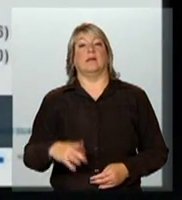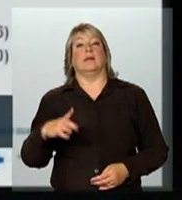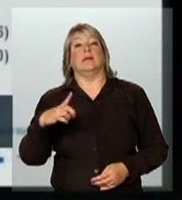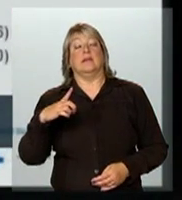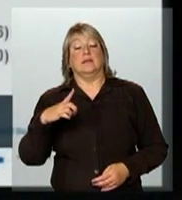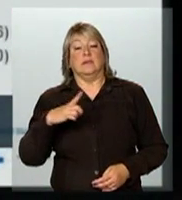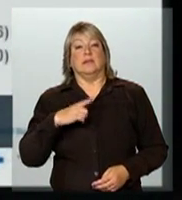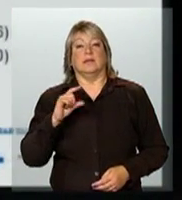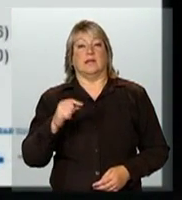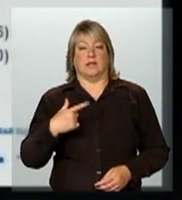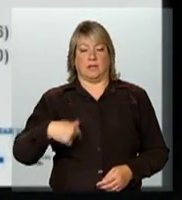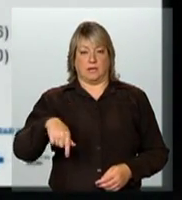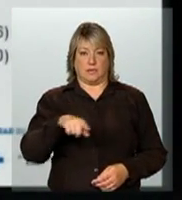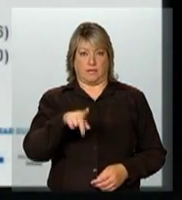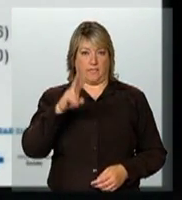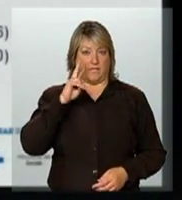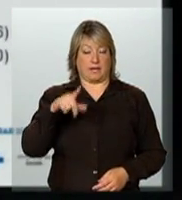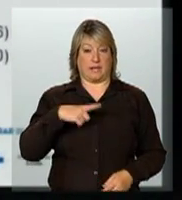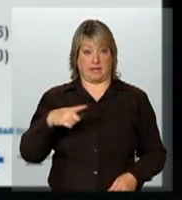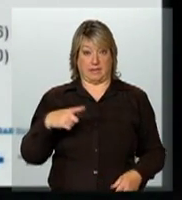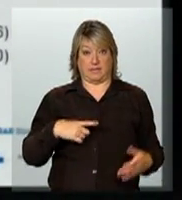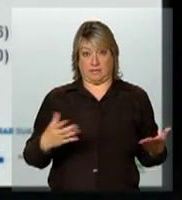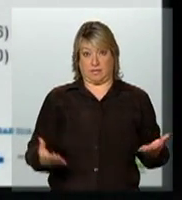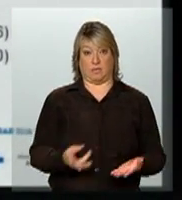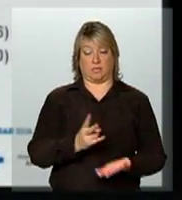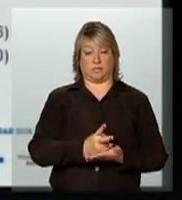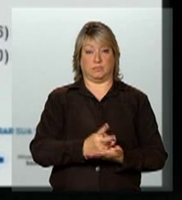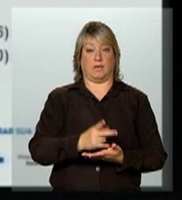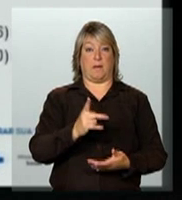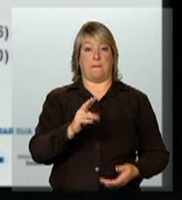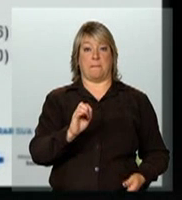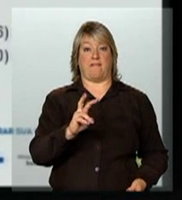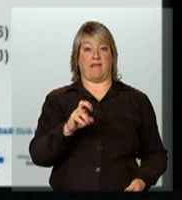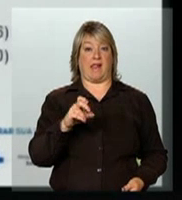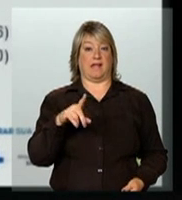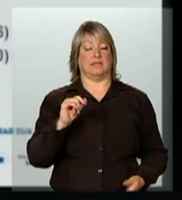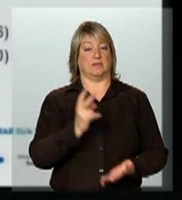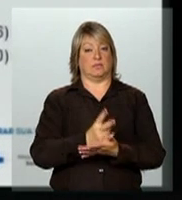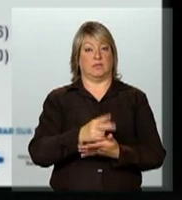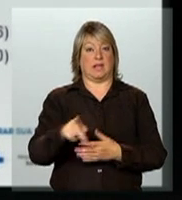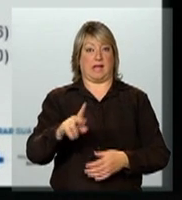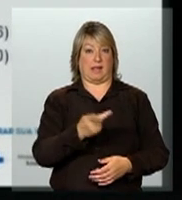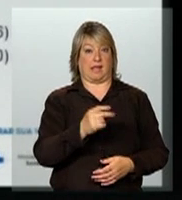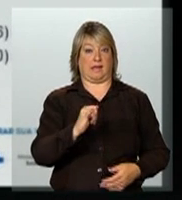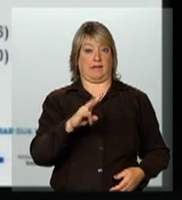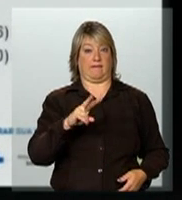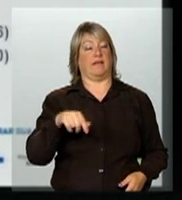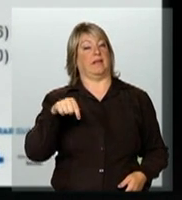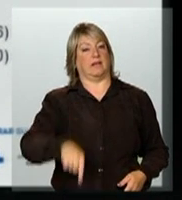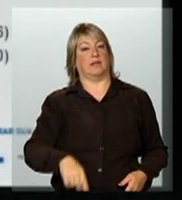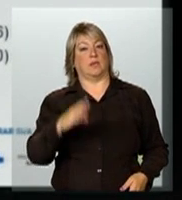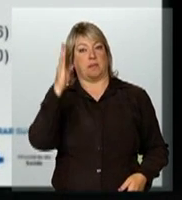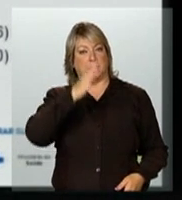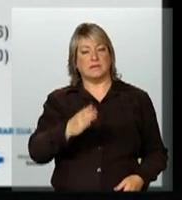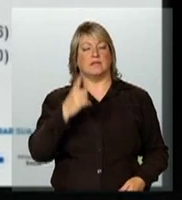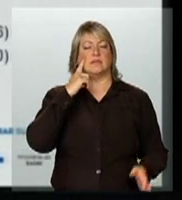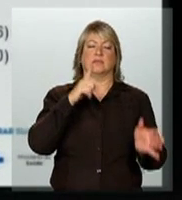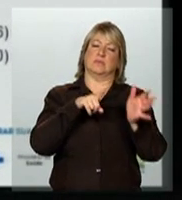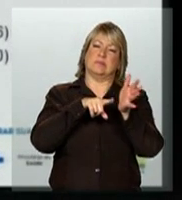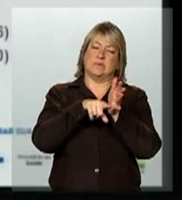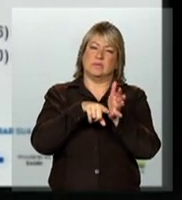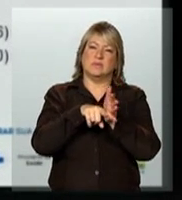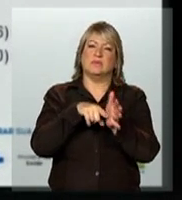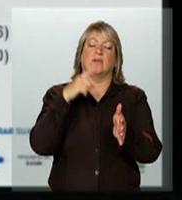complementando, vocês veem que a prevalência nossa do HIV no Brasil, nós fizemos toda uma revisão metodológica, um